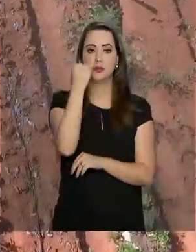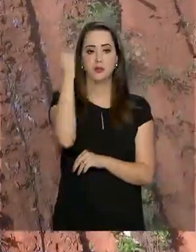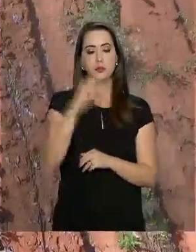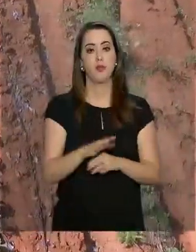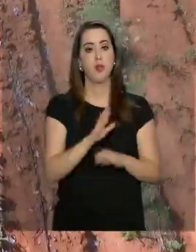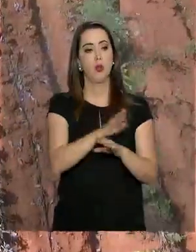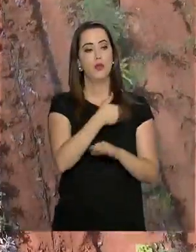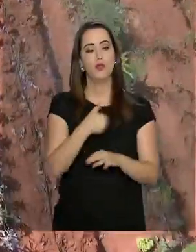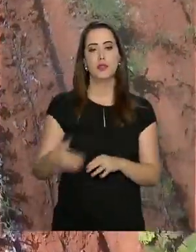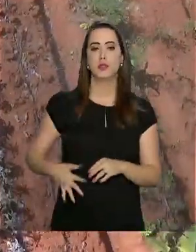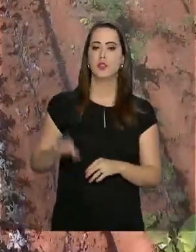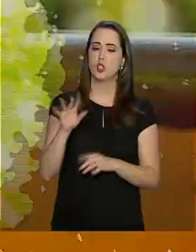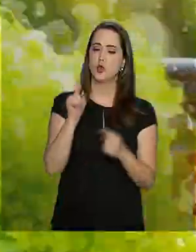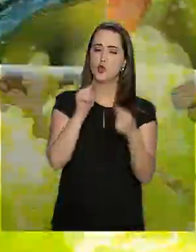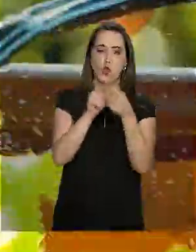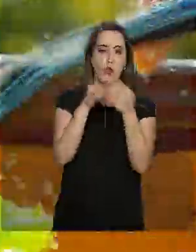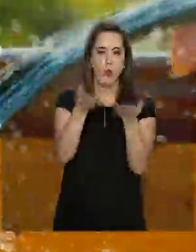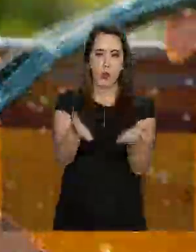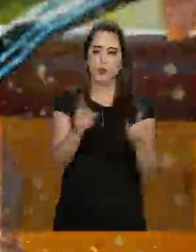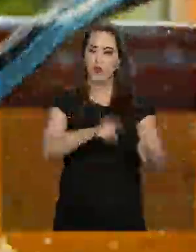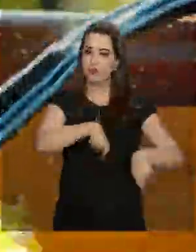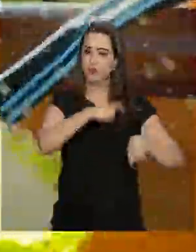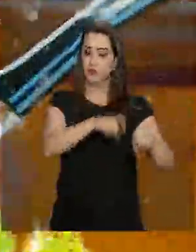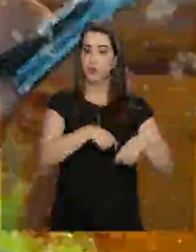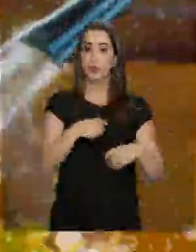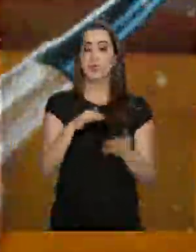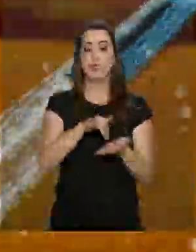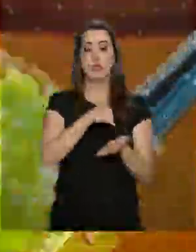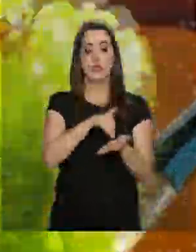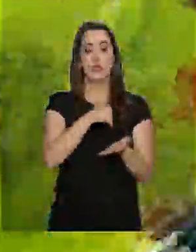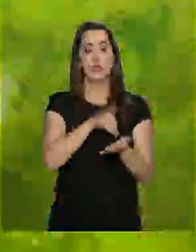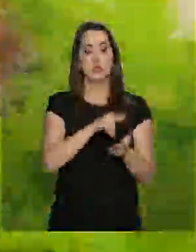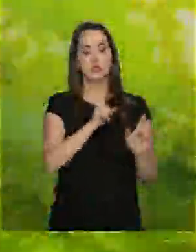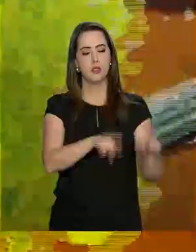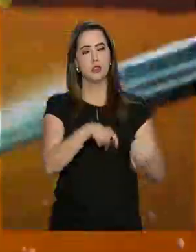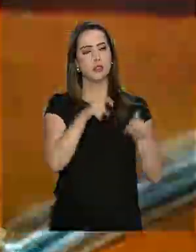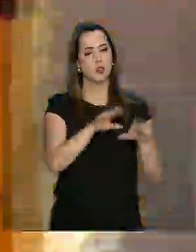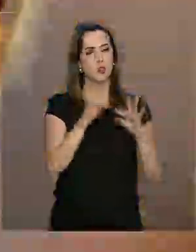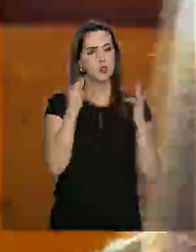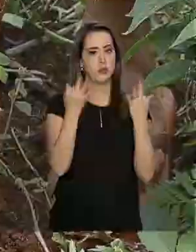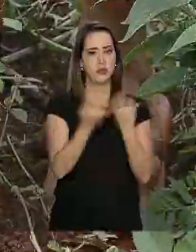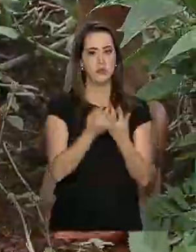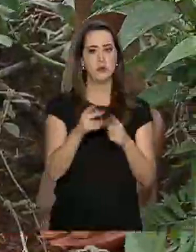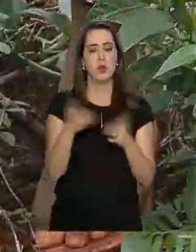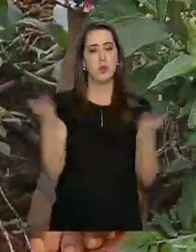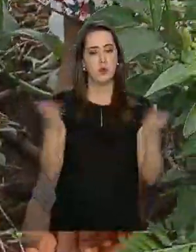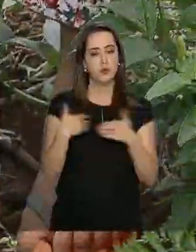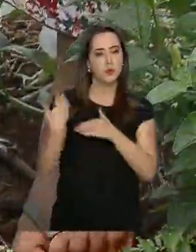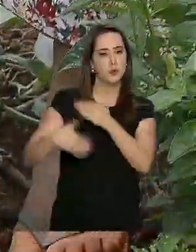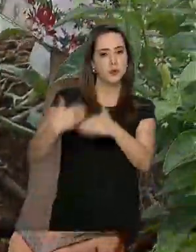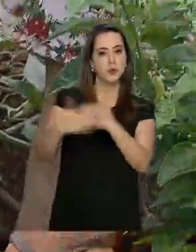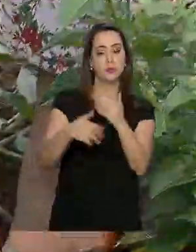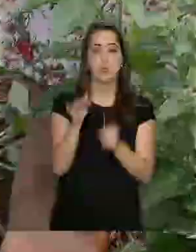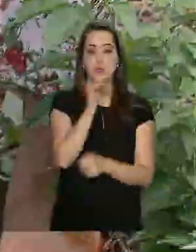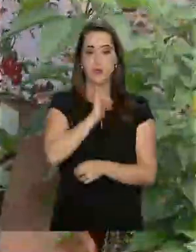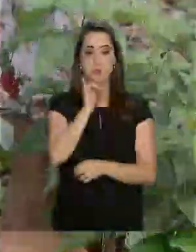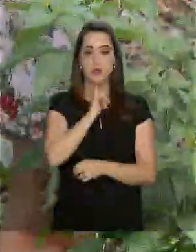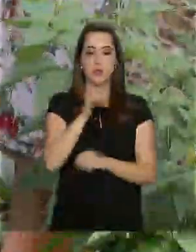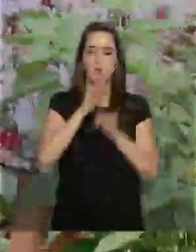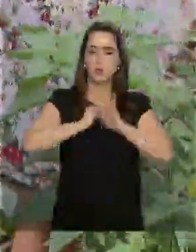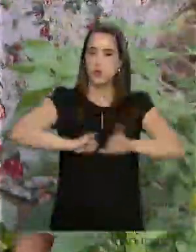apoia esse tipo de produção. A Secretaria de Agricultura Familiar e Cooperativismo vem desenvolvendo, por exemplo,